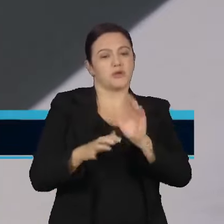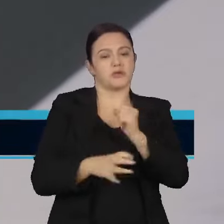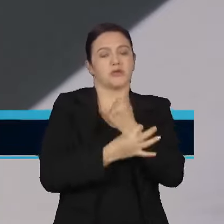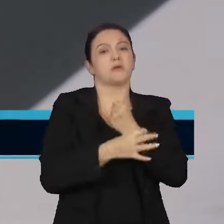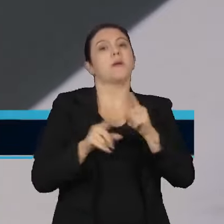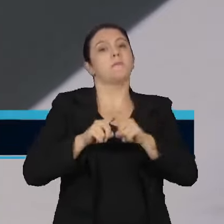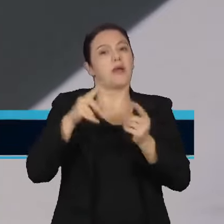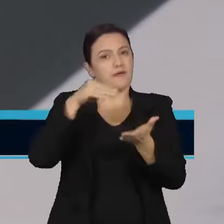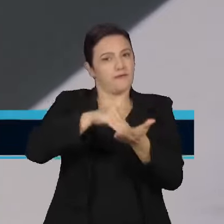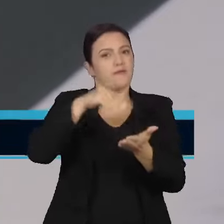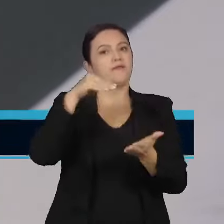está faltando vacina de Covid.